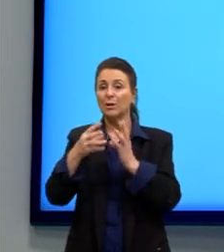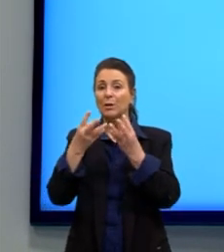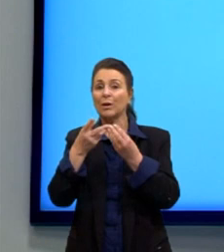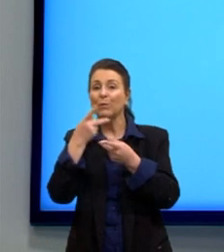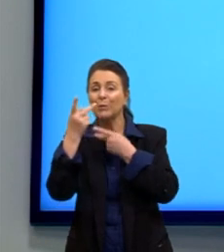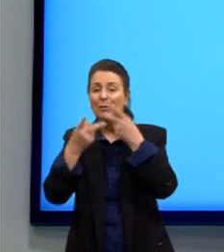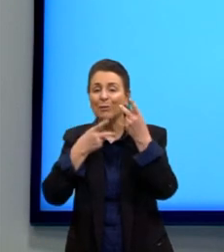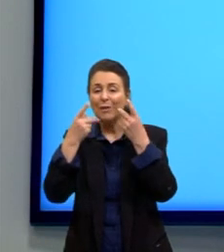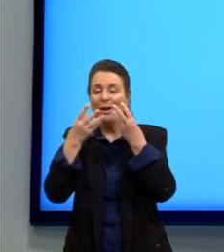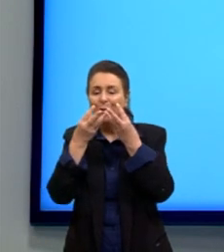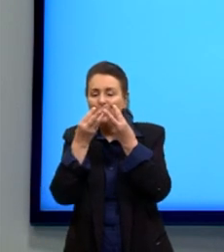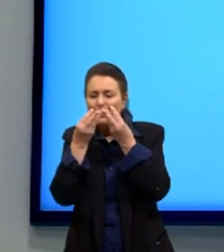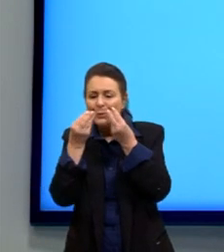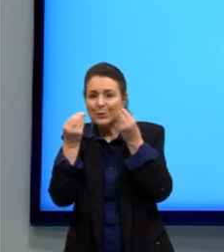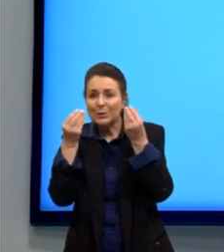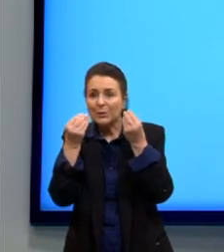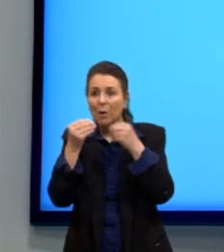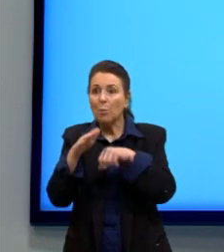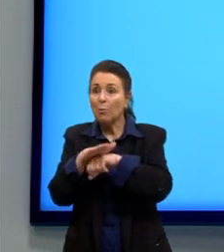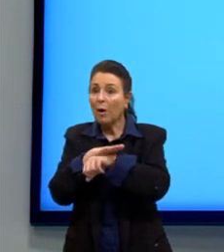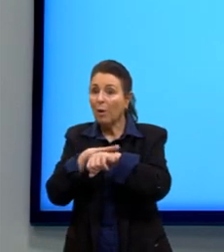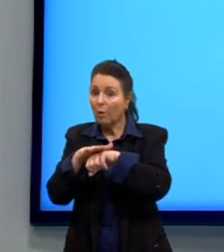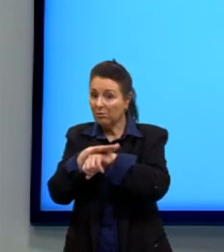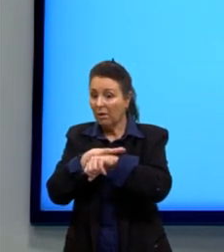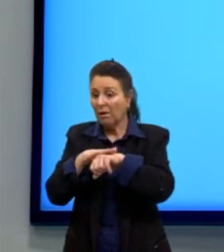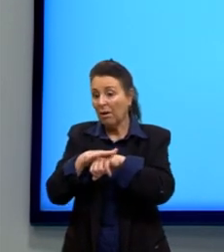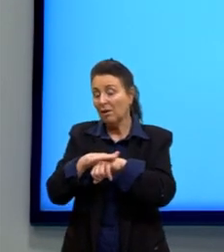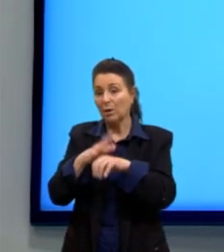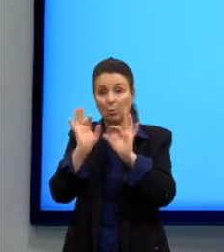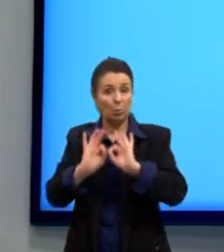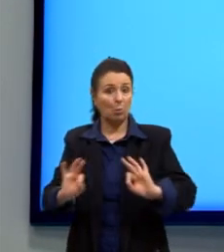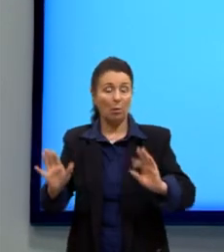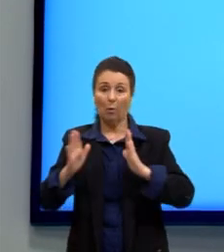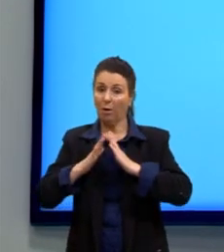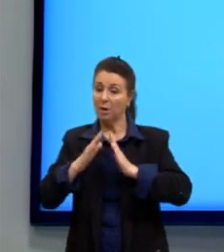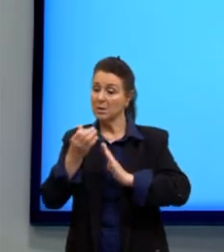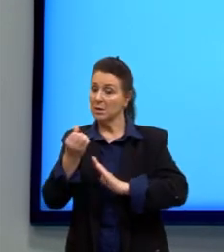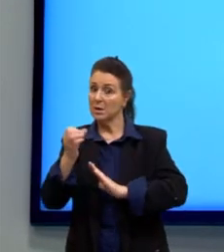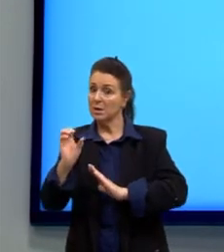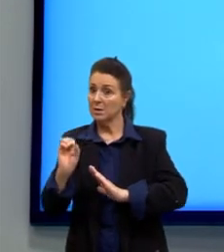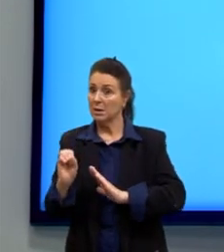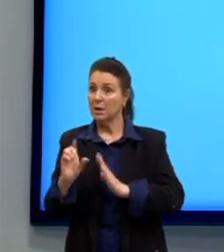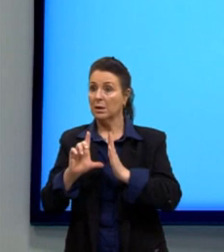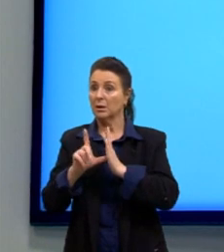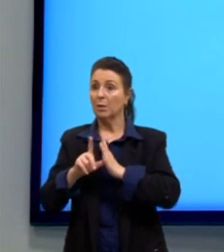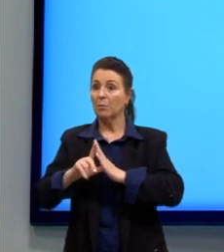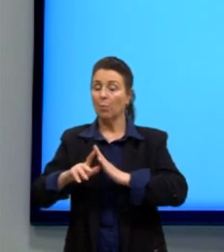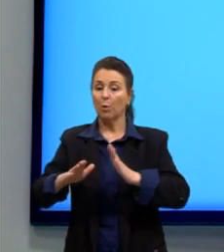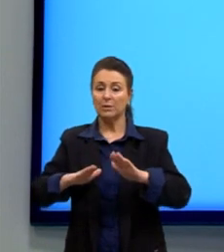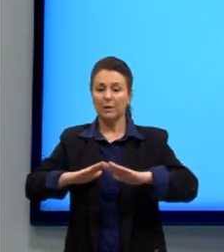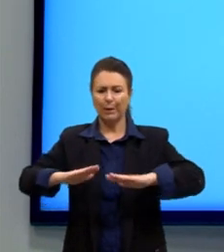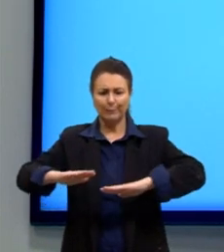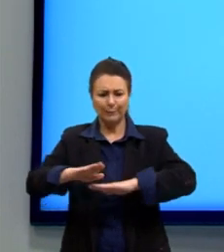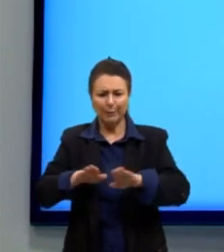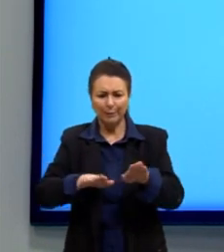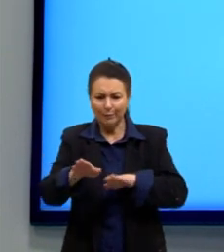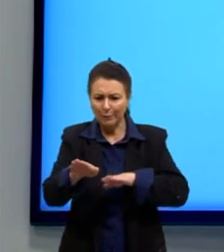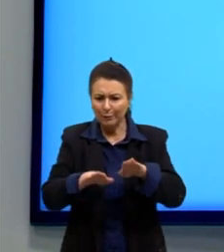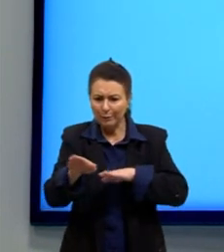decibéis, conversação em casa, 60, depois tráfego na rua movimentada, 70,